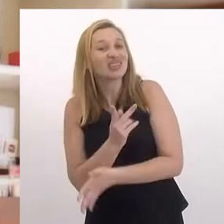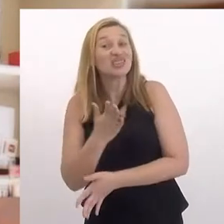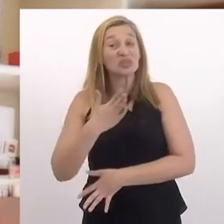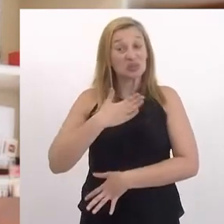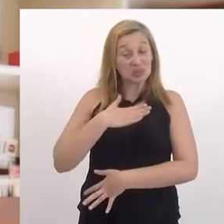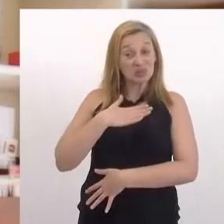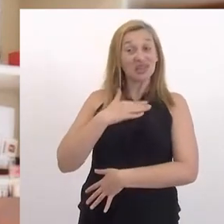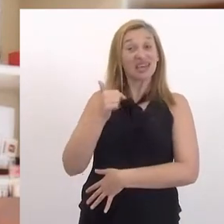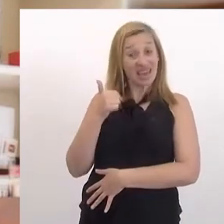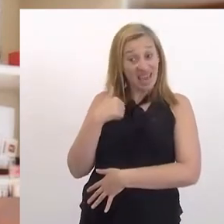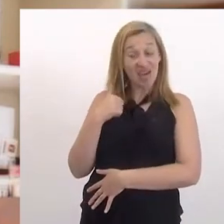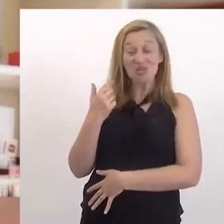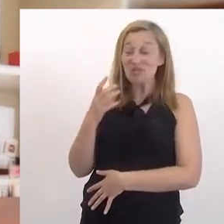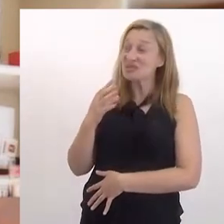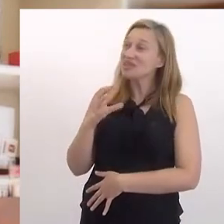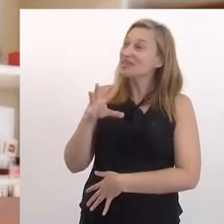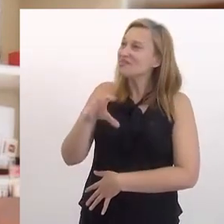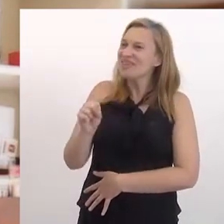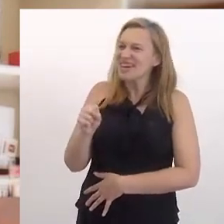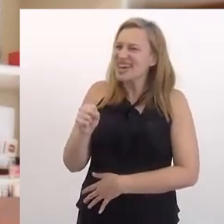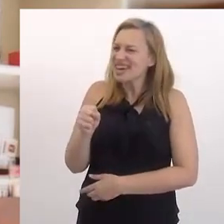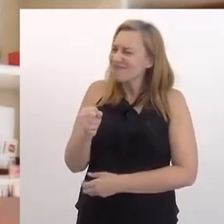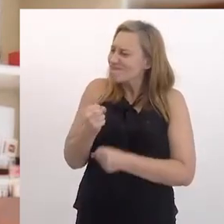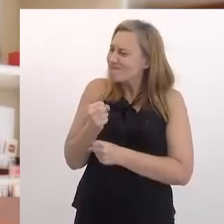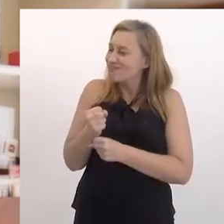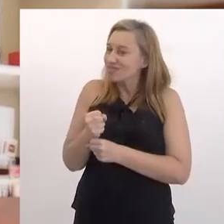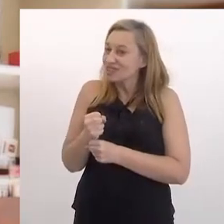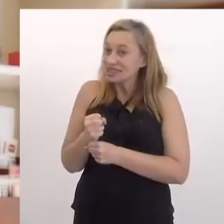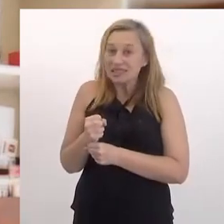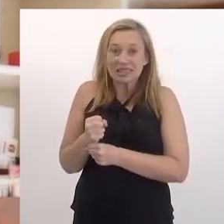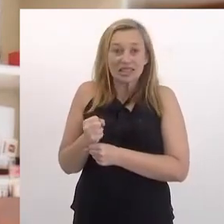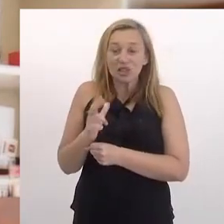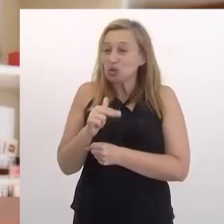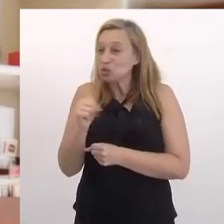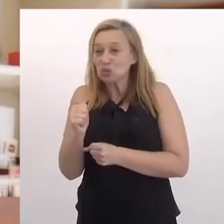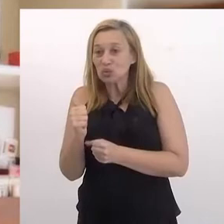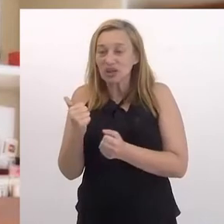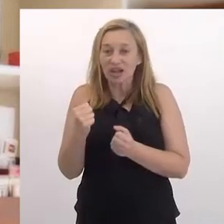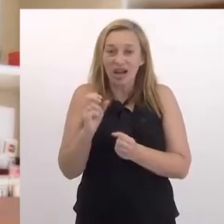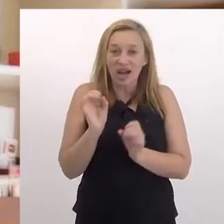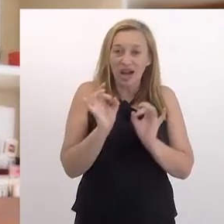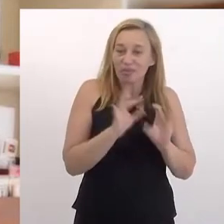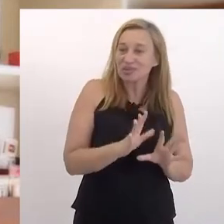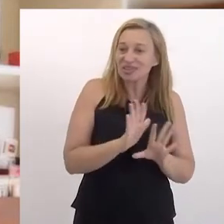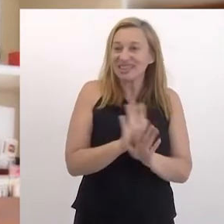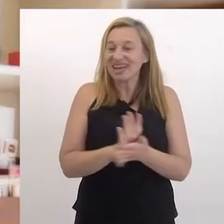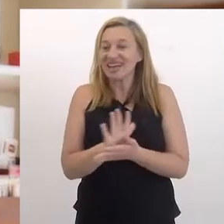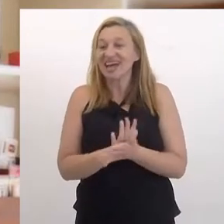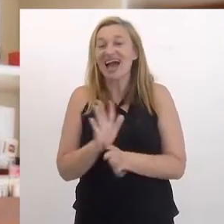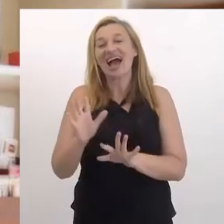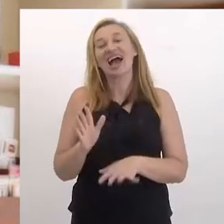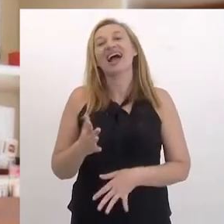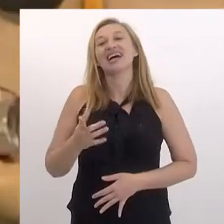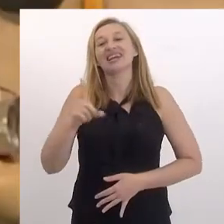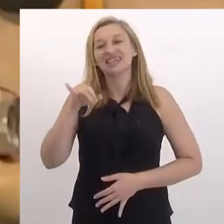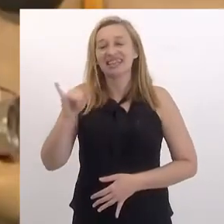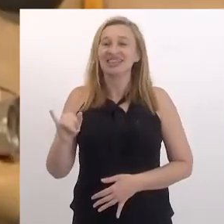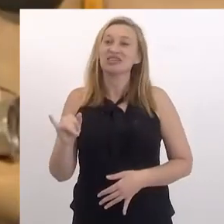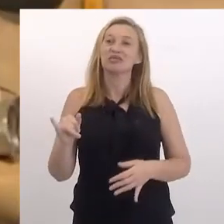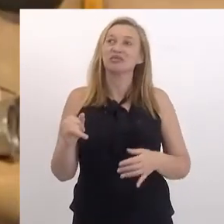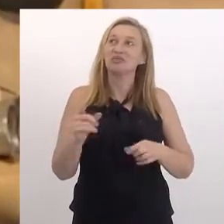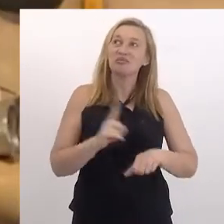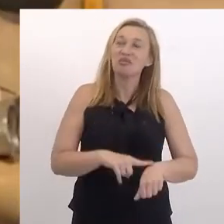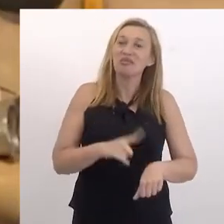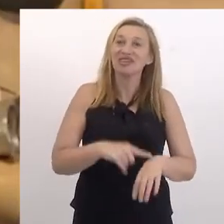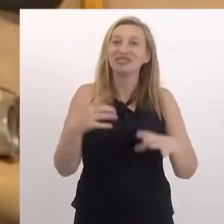que aconteceu isso comigo, que eu peguei e nunca mais larguei essa lição, ou enfim, essa reflexão. Ah, Dani, eu acho que